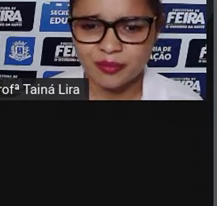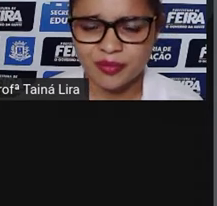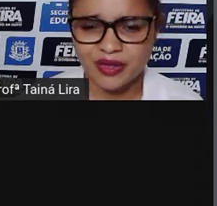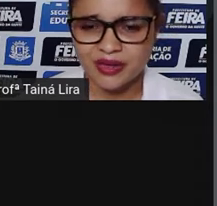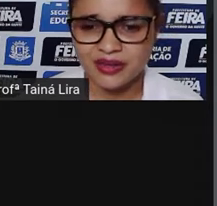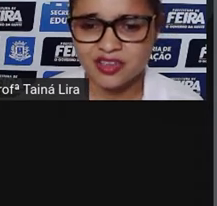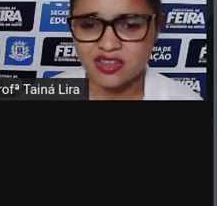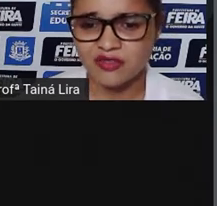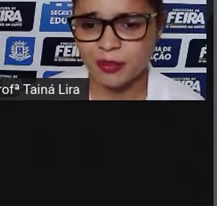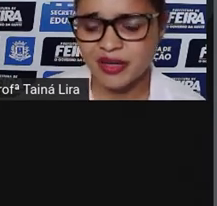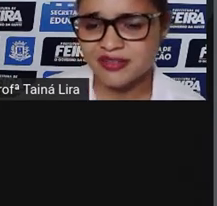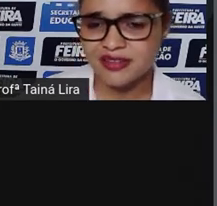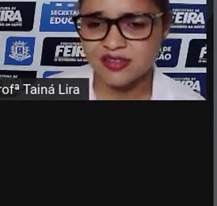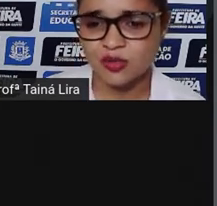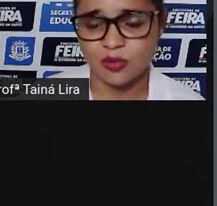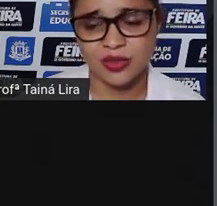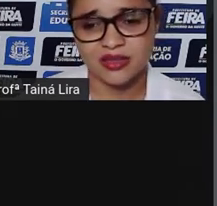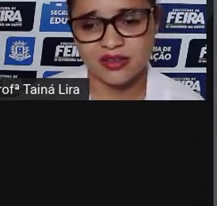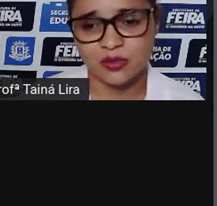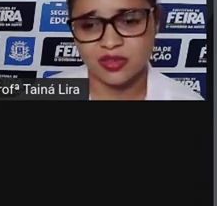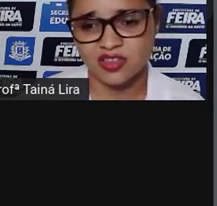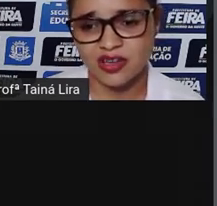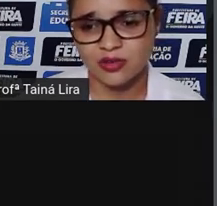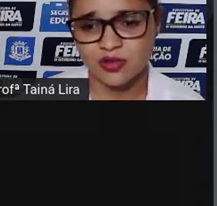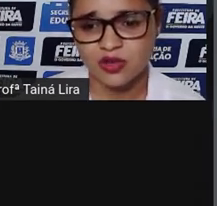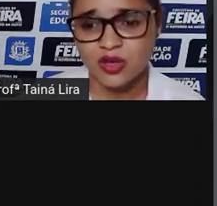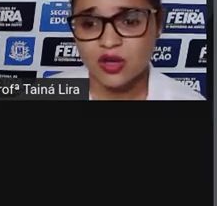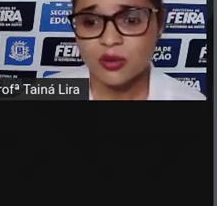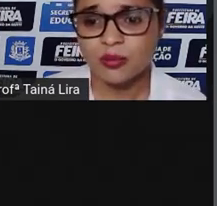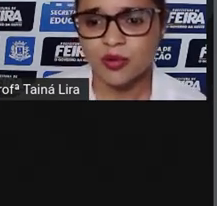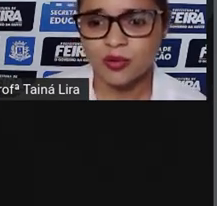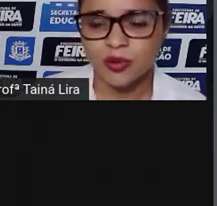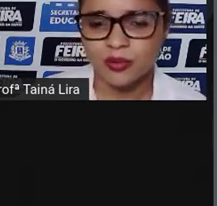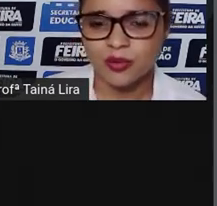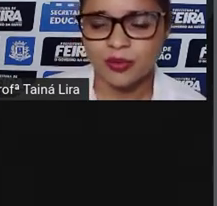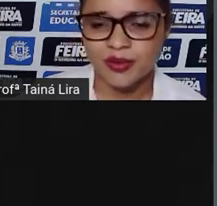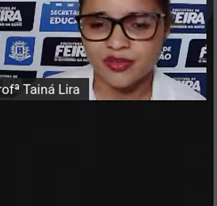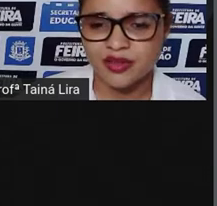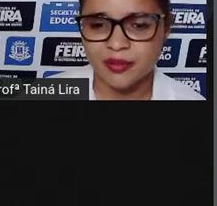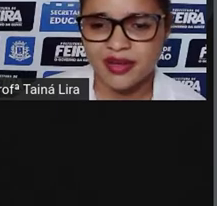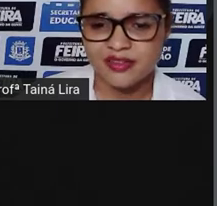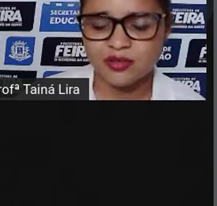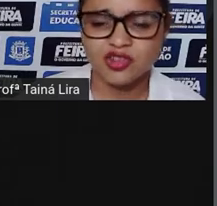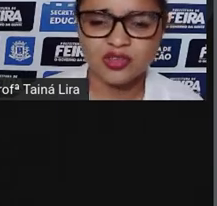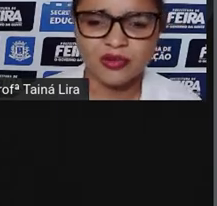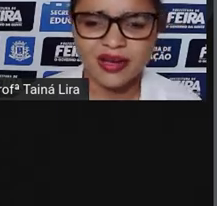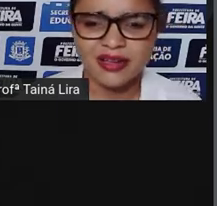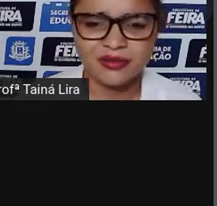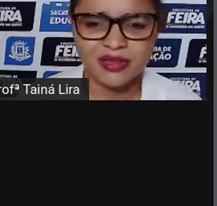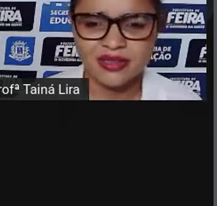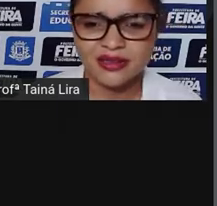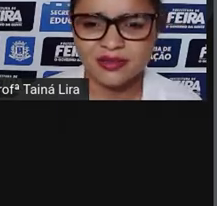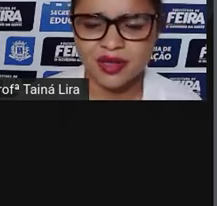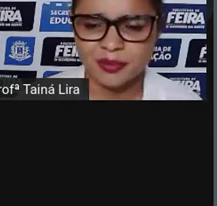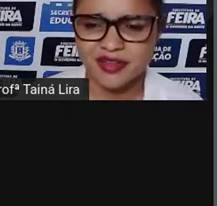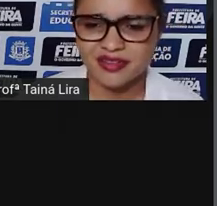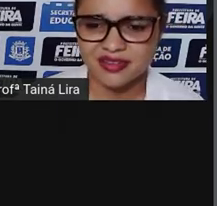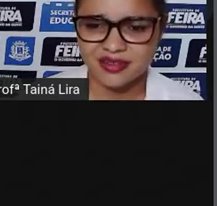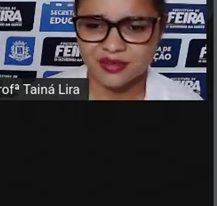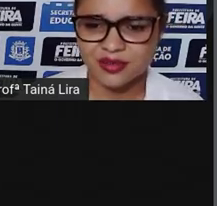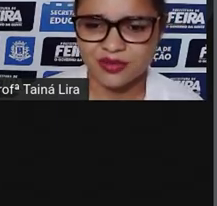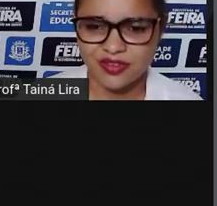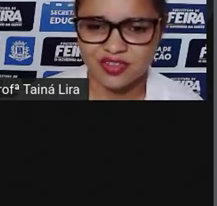presentes, comidas, objetos. Bungo e Bubba e os animais continuaram criando e